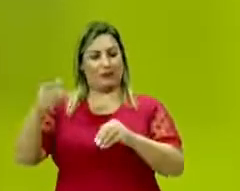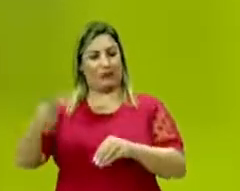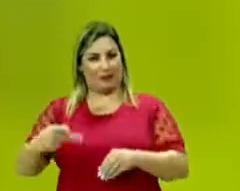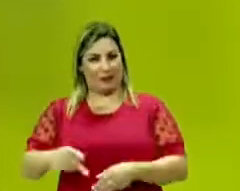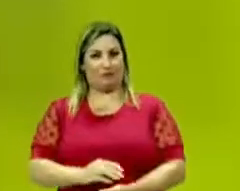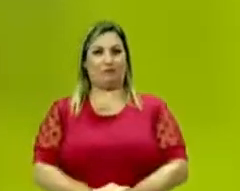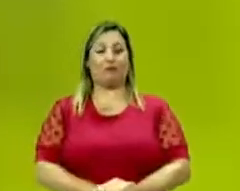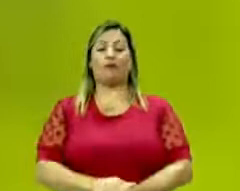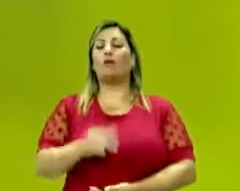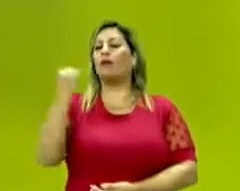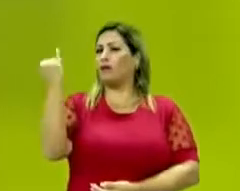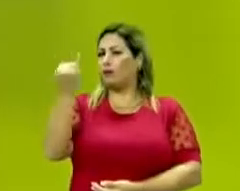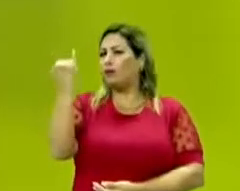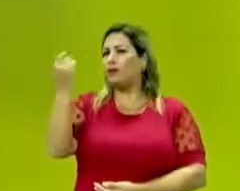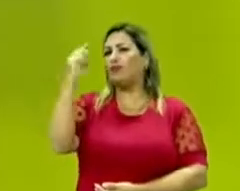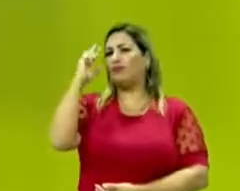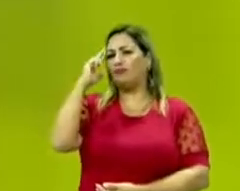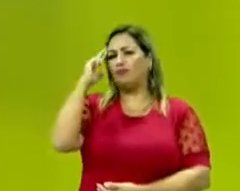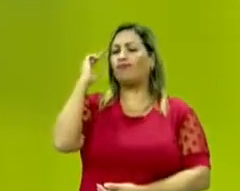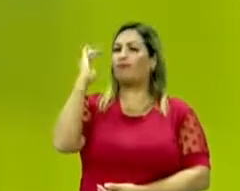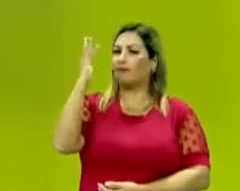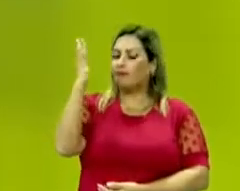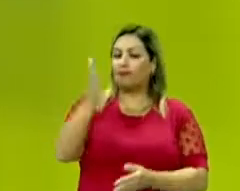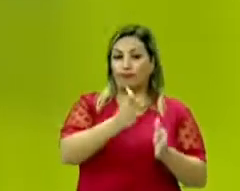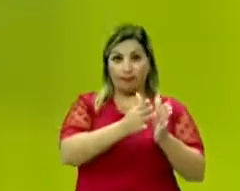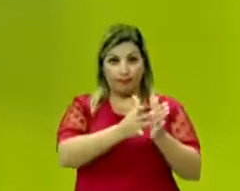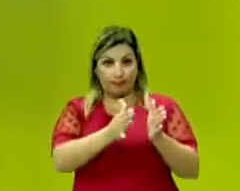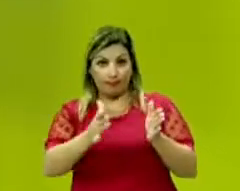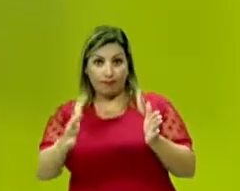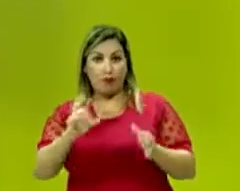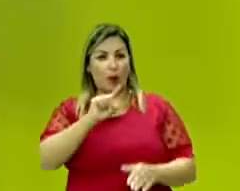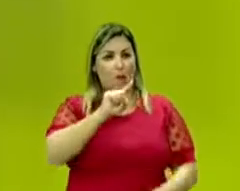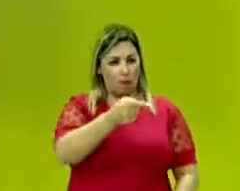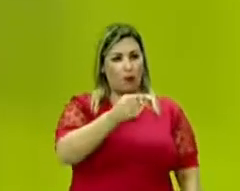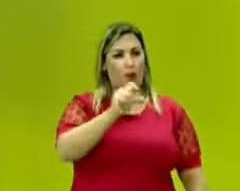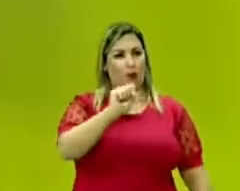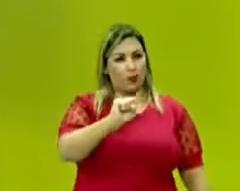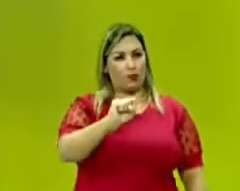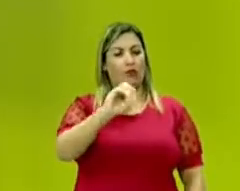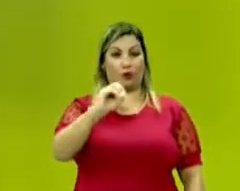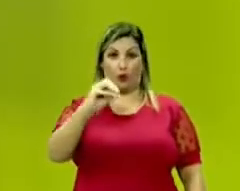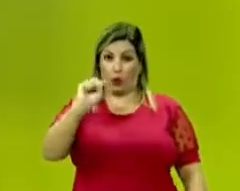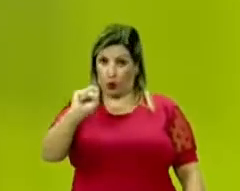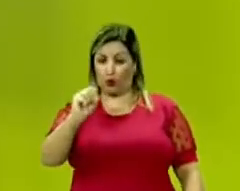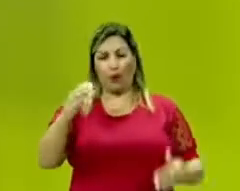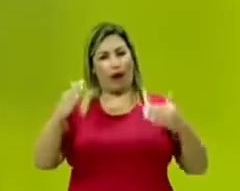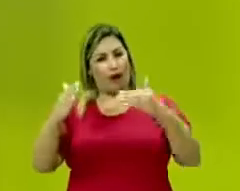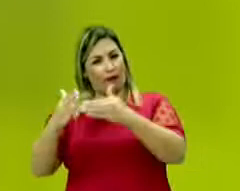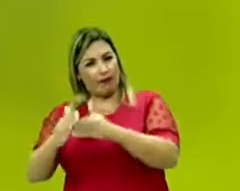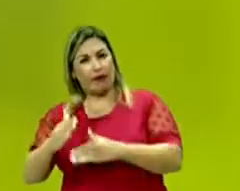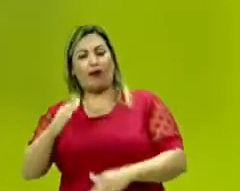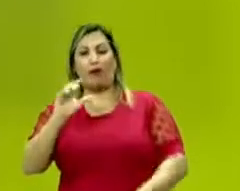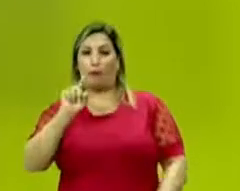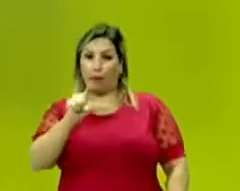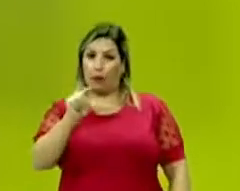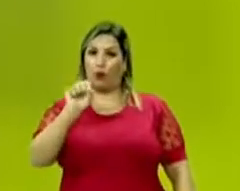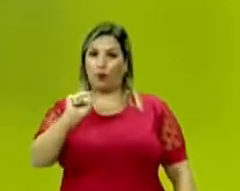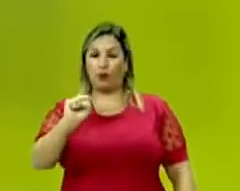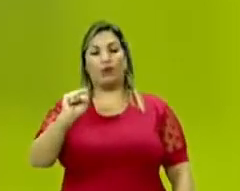Importante pensar que esse período que vai de 1808 ao 1821